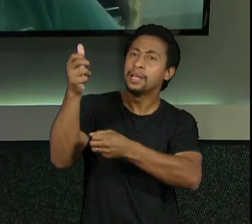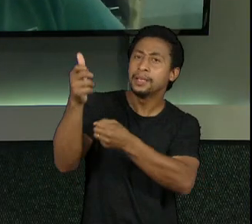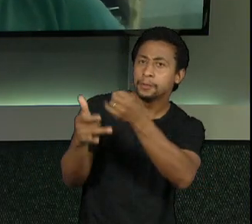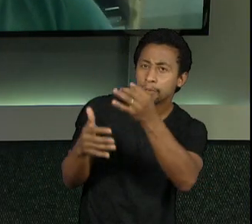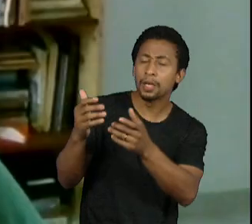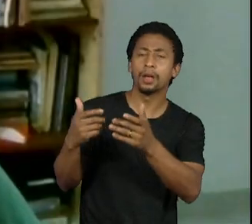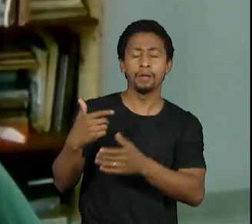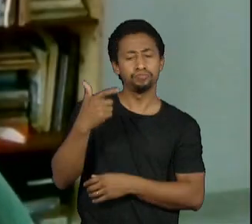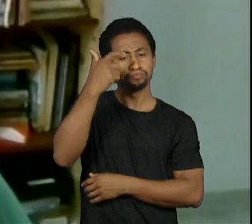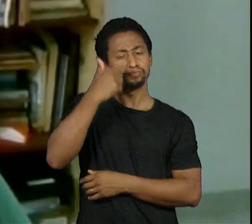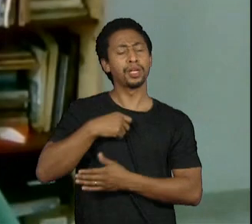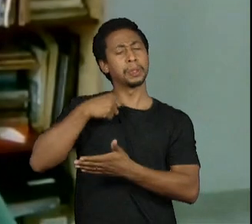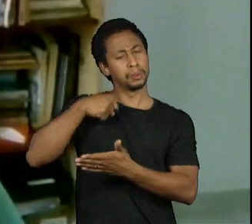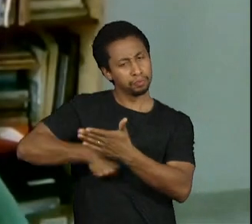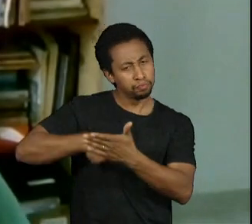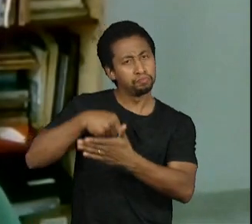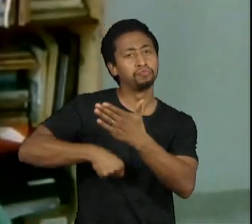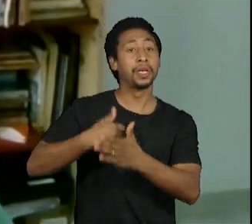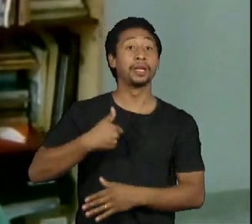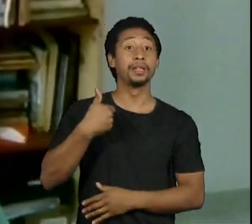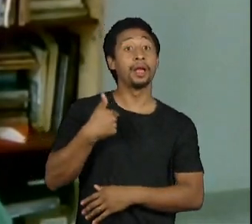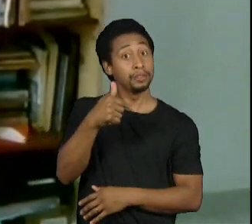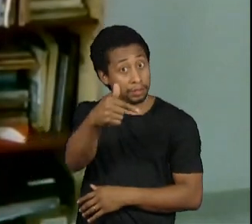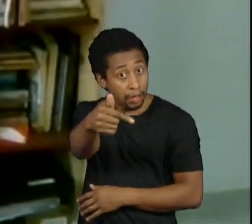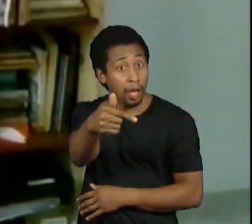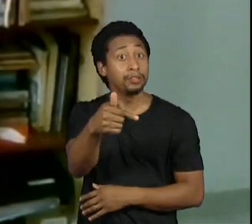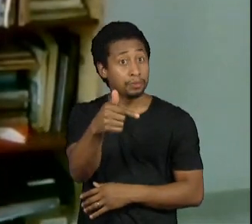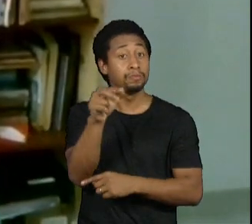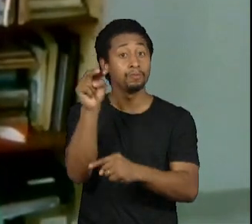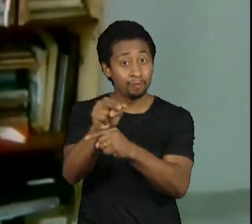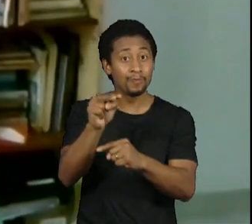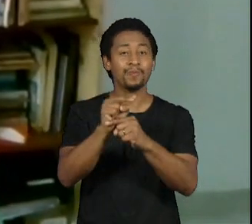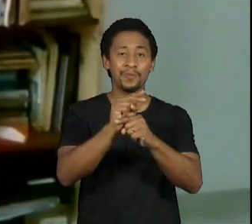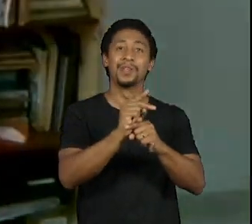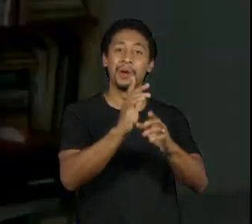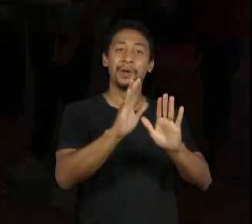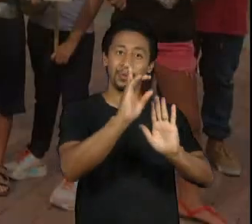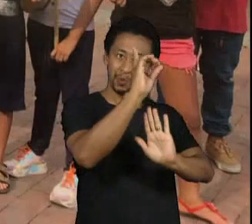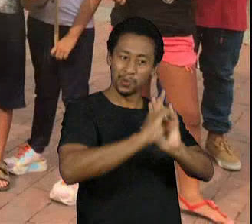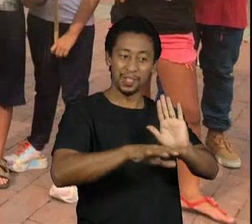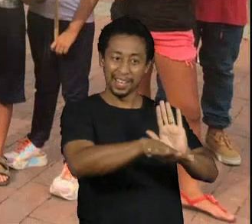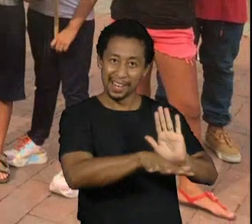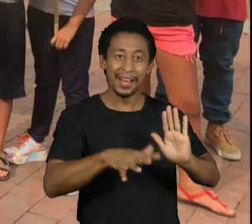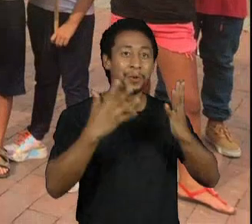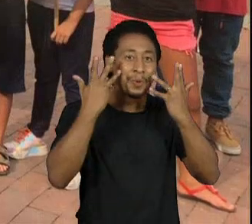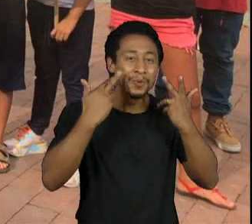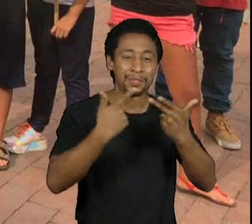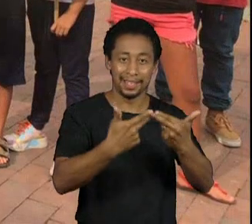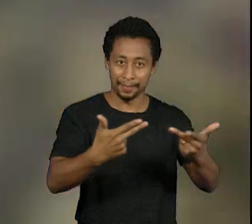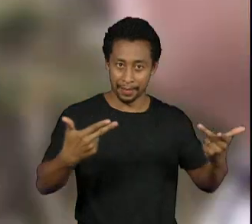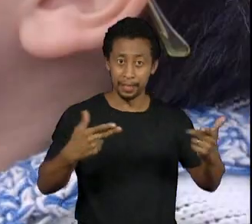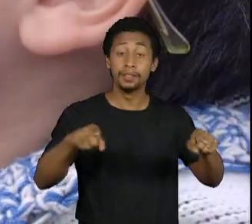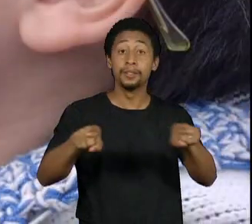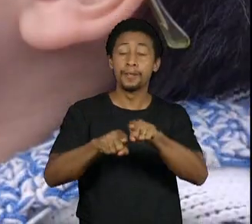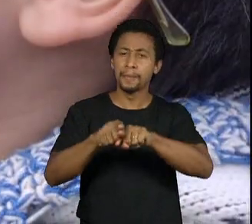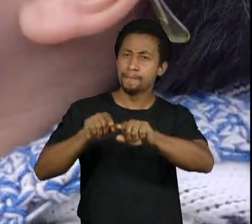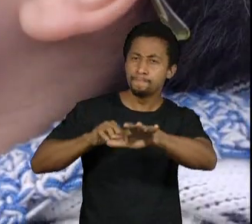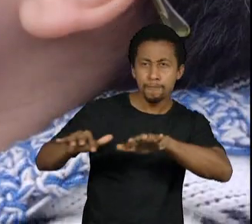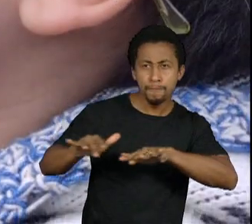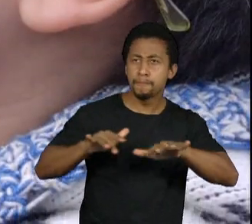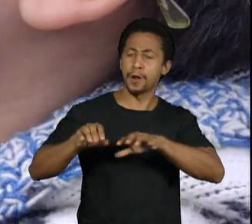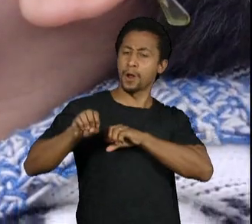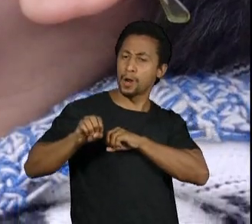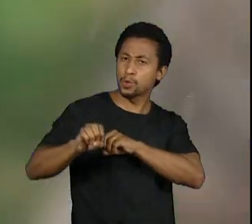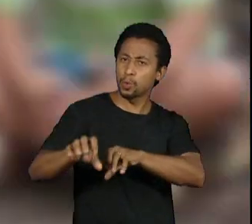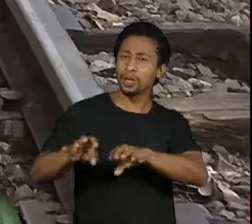o ativismo ambiental com 7 anos. em defesa dos direitos dos animais. Depois, também se mobilizou pela educação